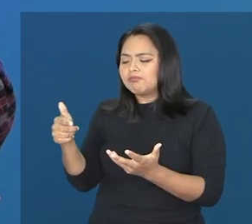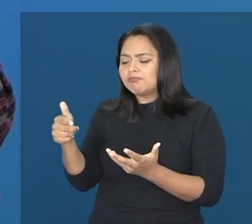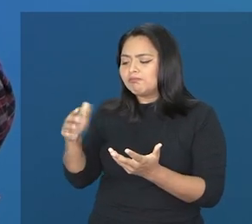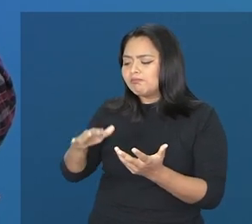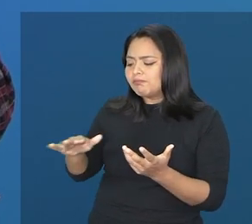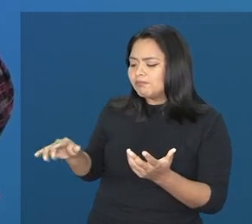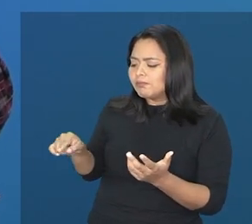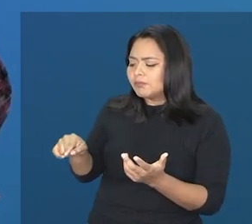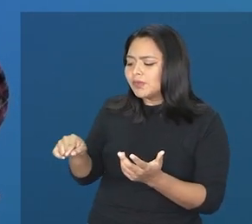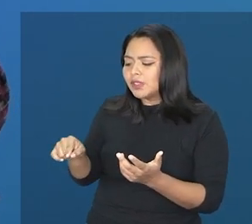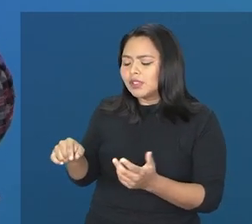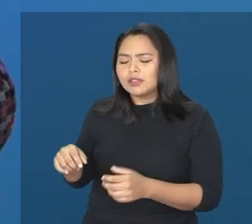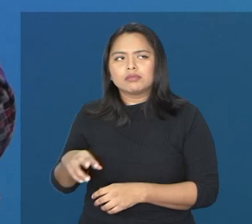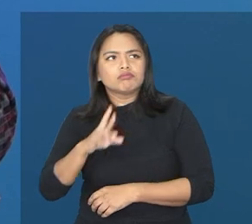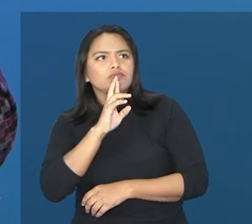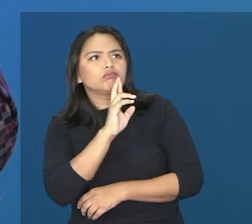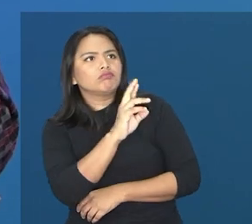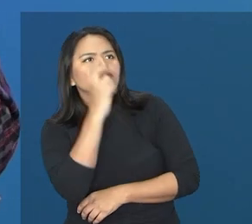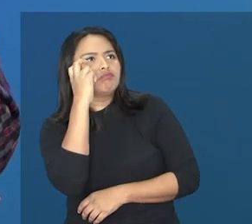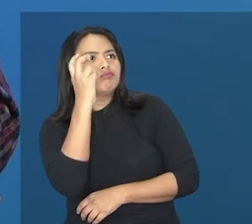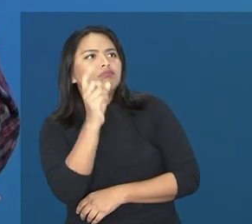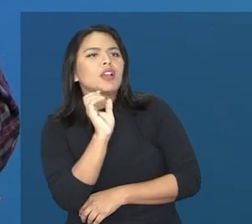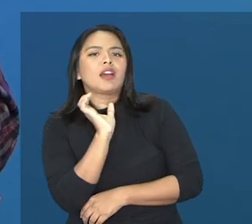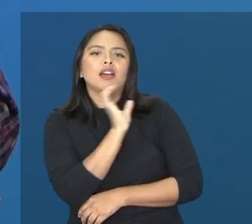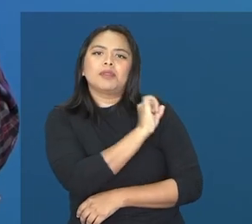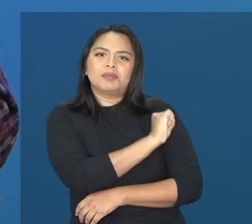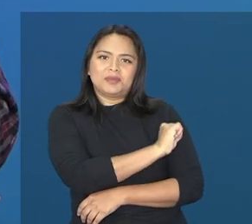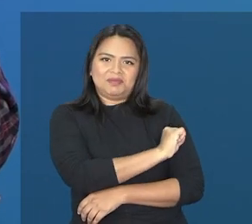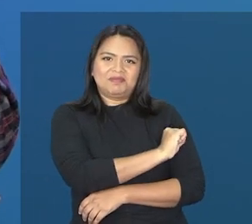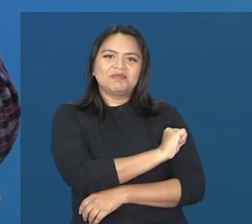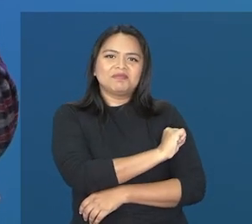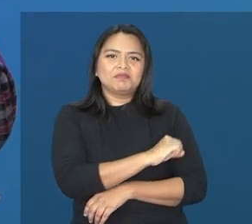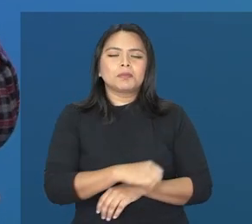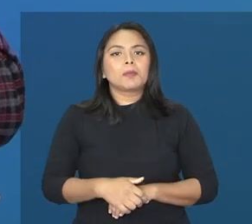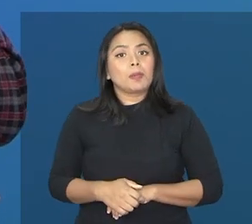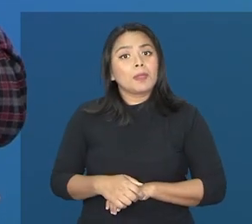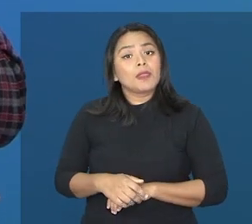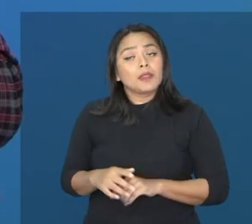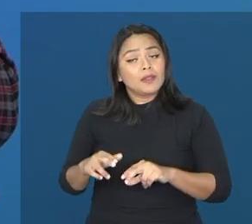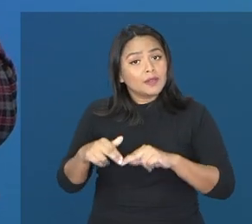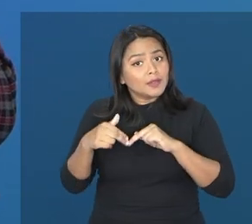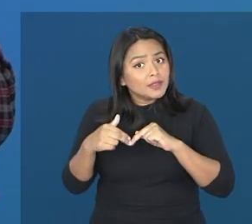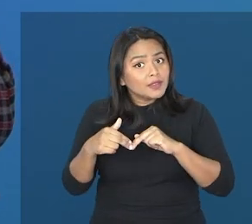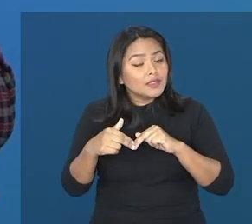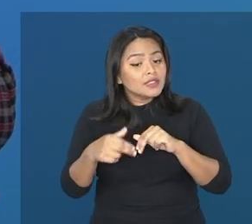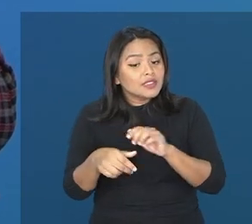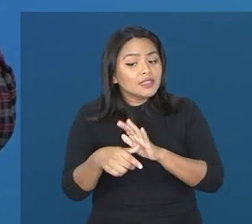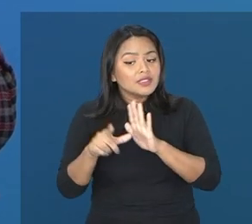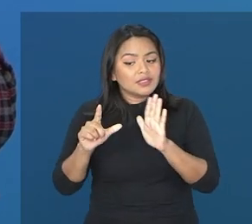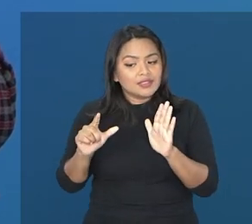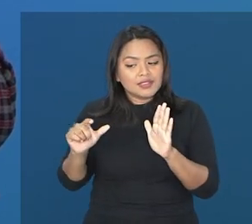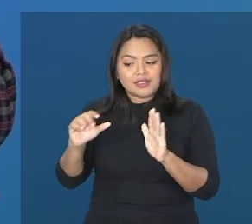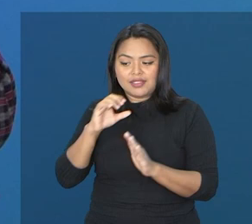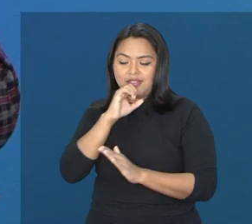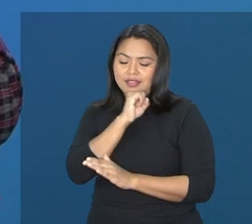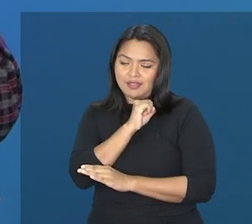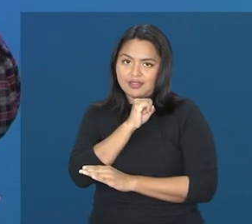propenso a dar respostas mais inteligentes. Então, a precocidade se caracteriza por isso.